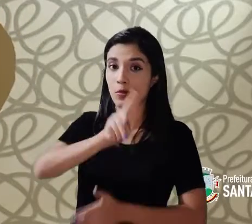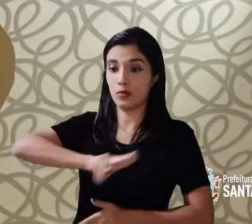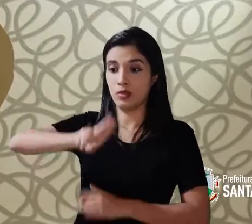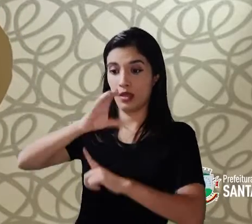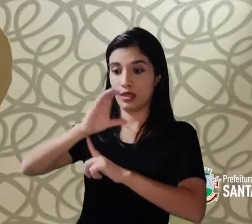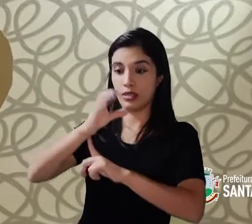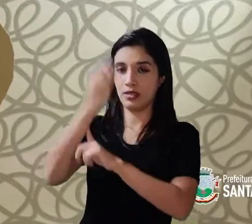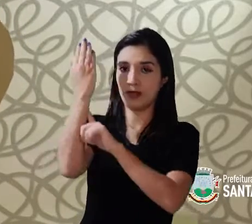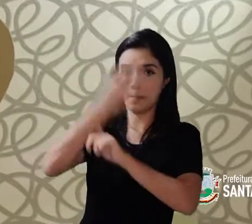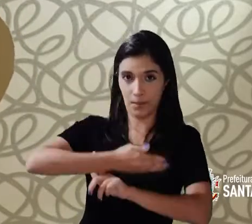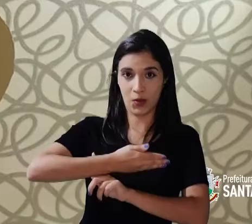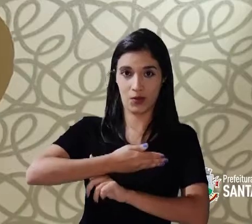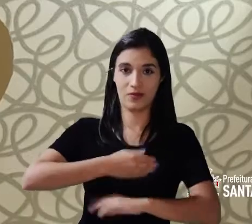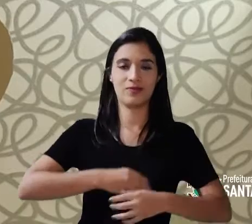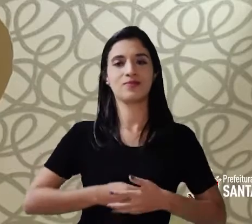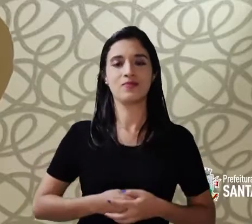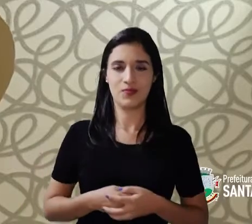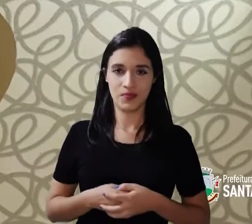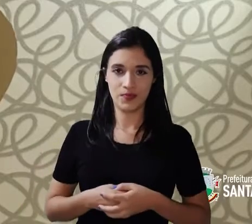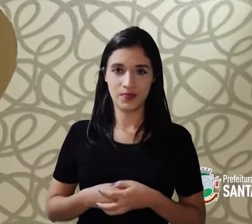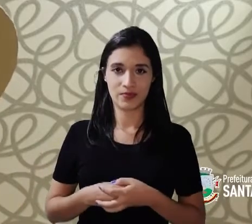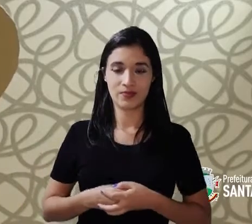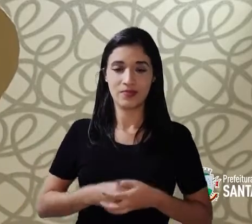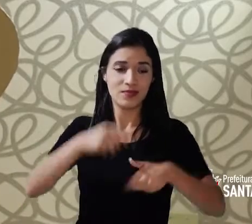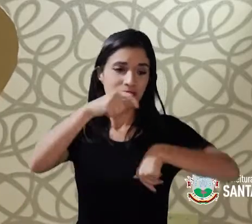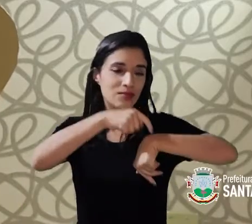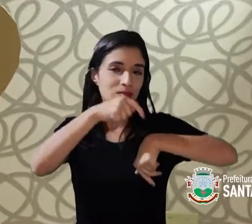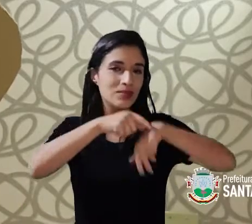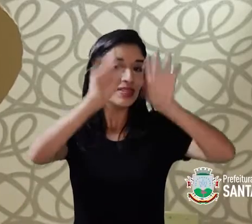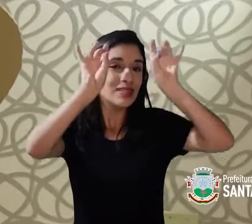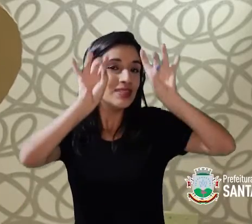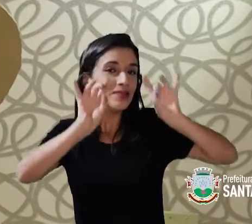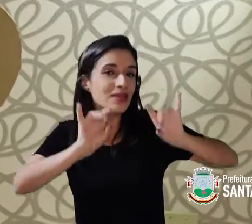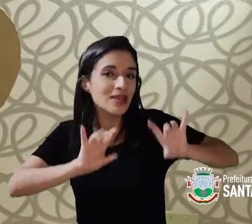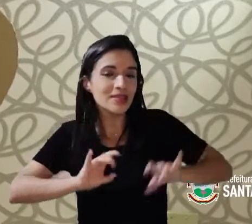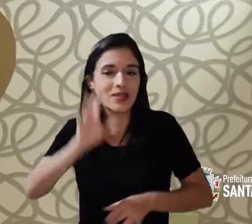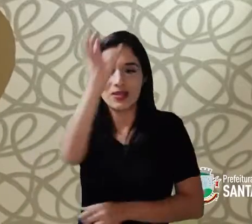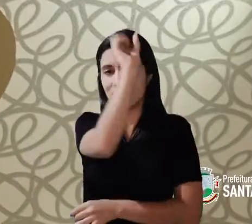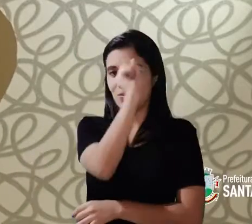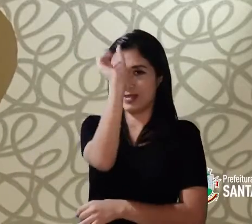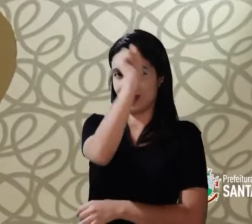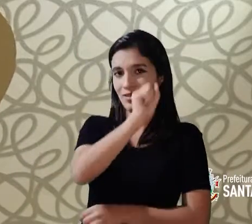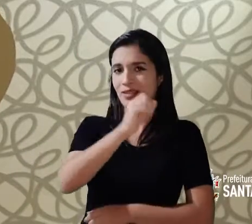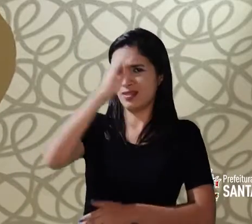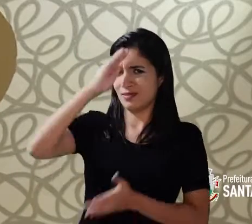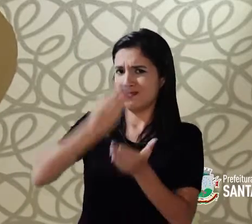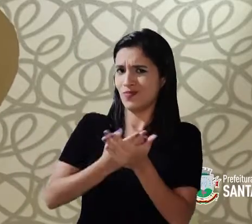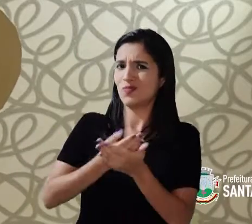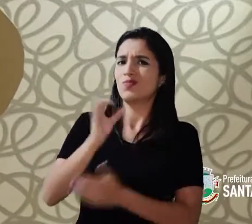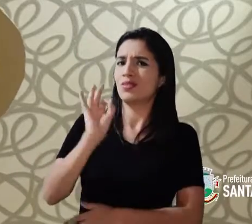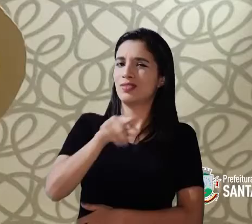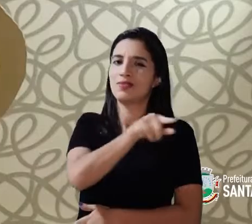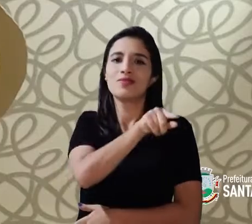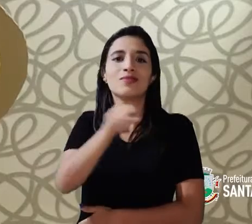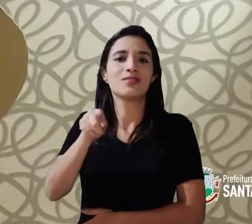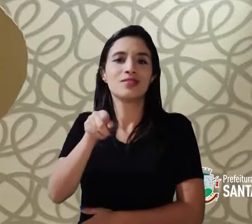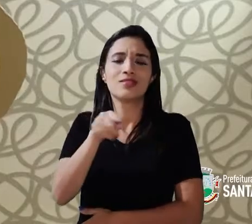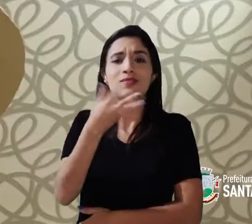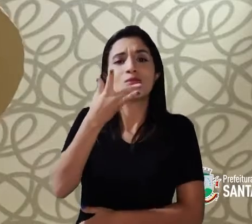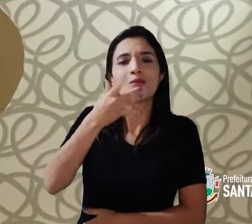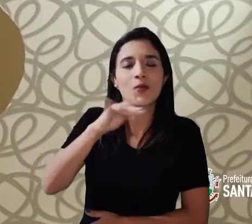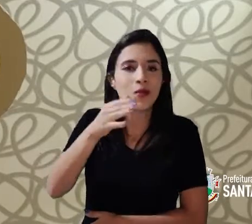como comprovadora de fatos. Serão momentos incríveis de aprendizados. Tenho certeza que